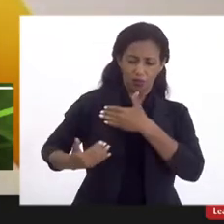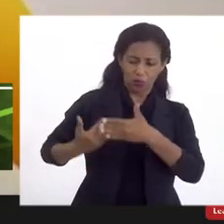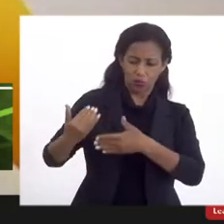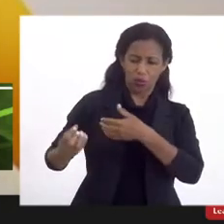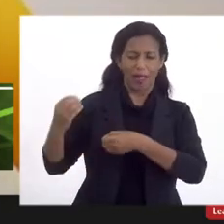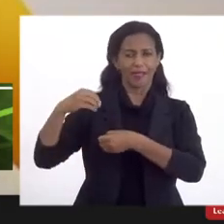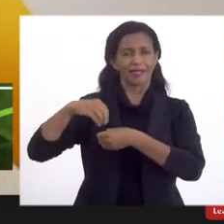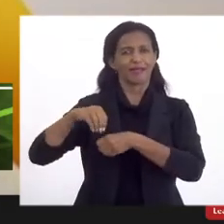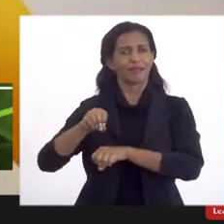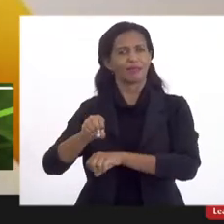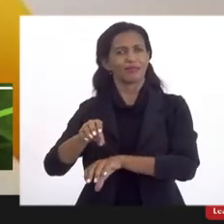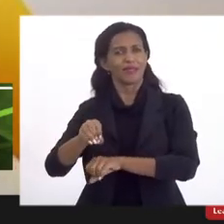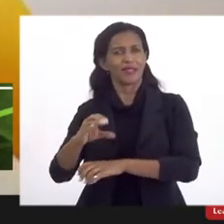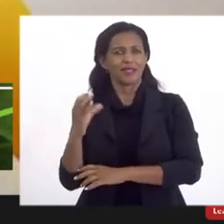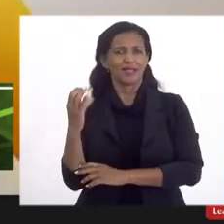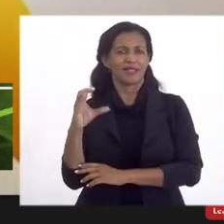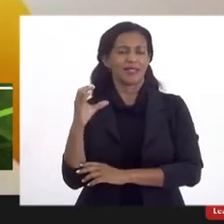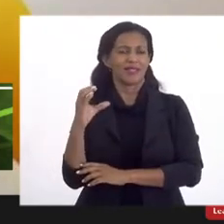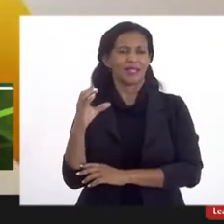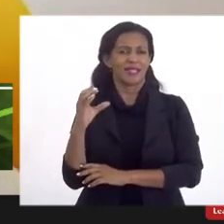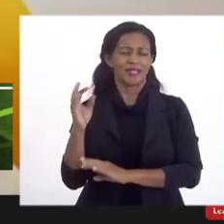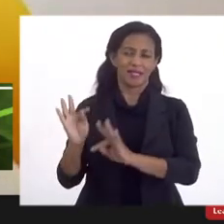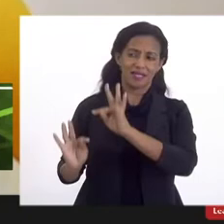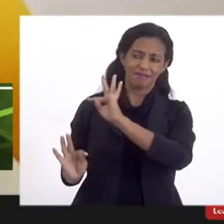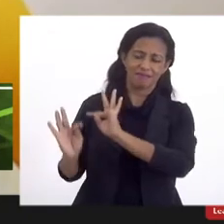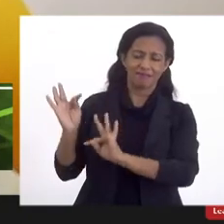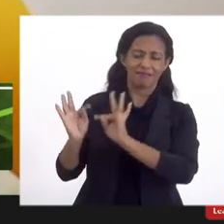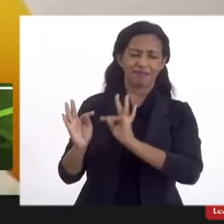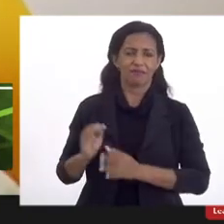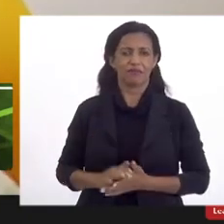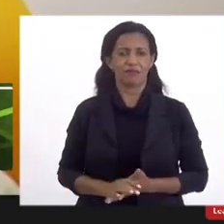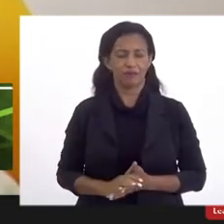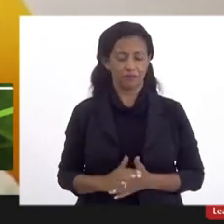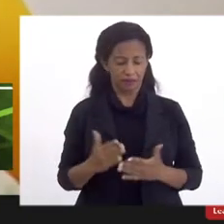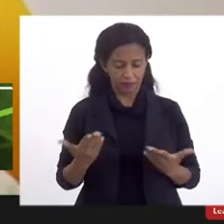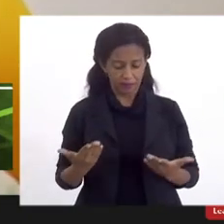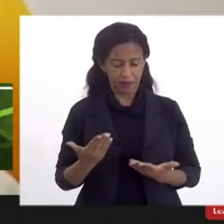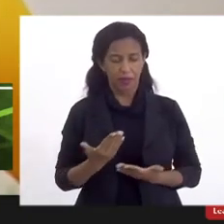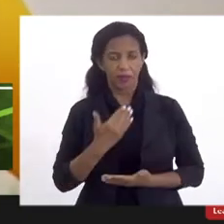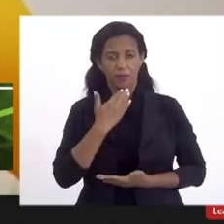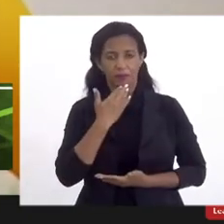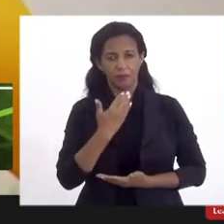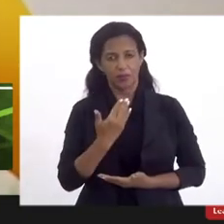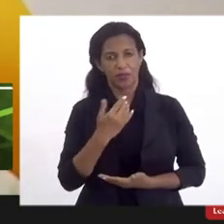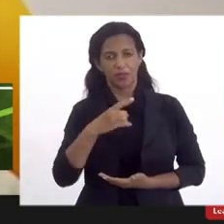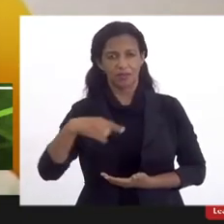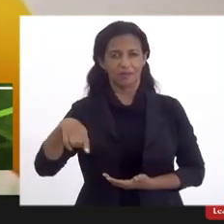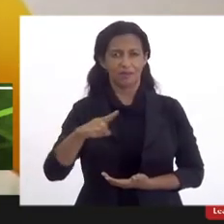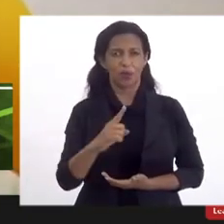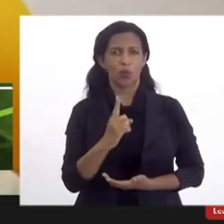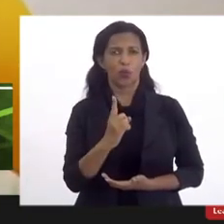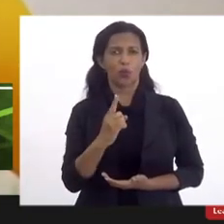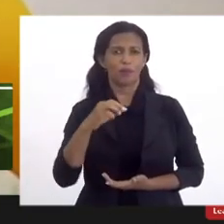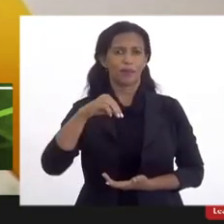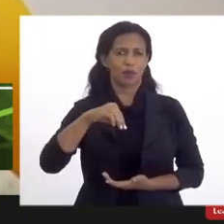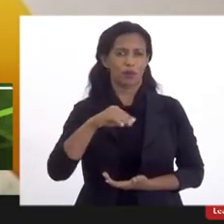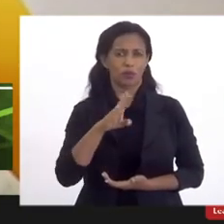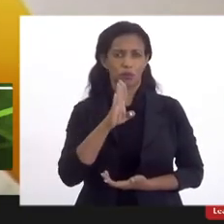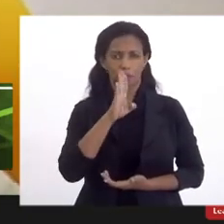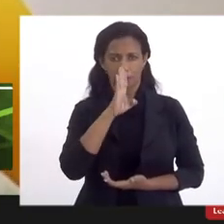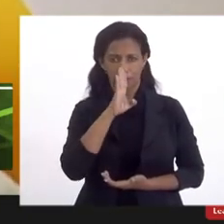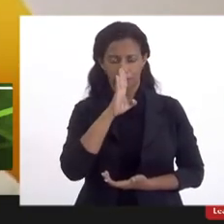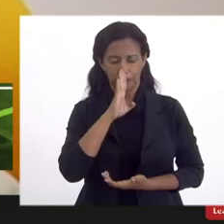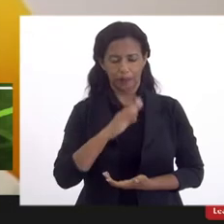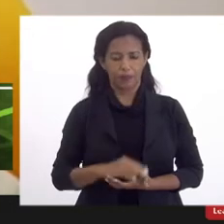educação, no campo da ciência, no campo da tecnologia. Então, eu gostaria que a gente fizesse um minuto de silêncio em